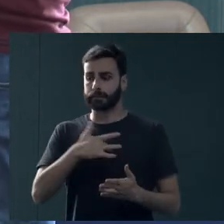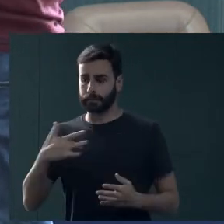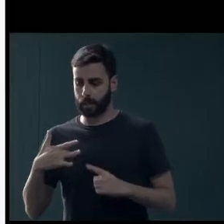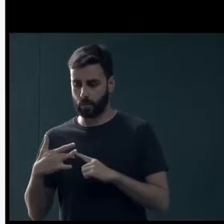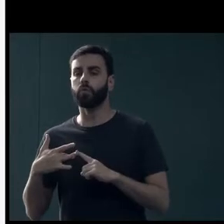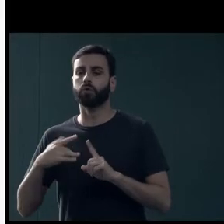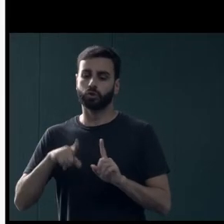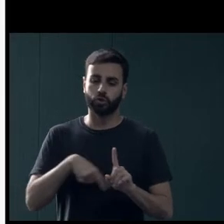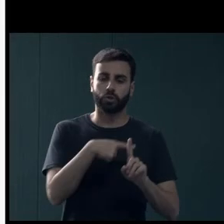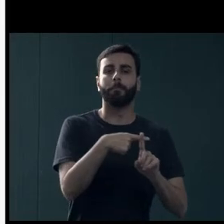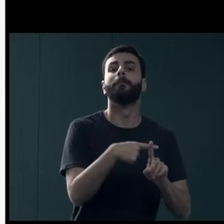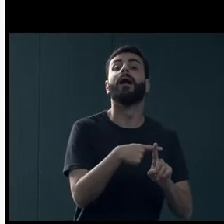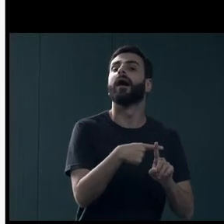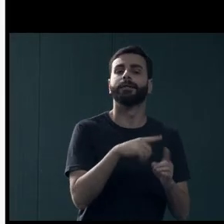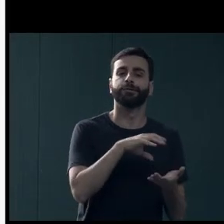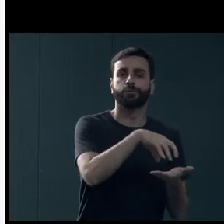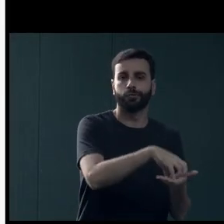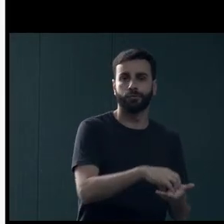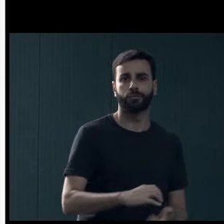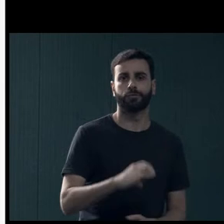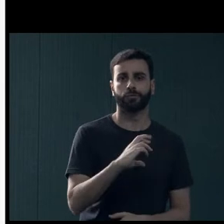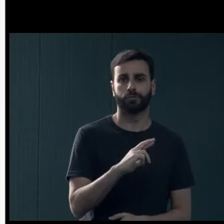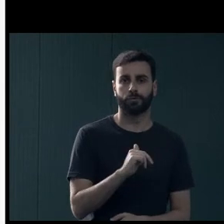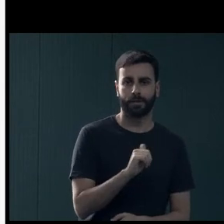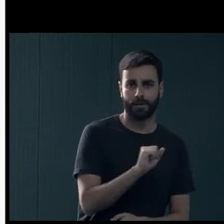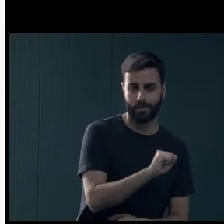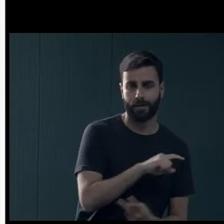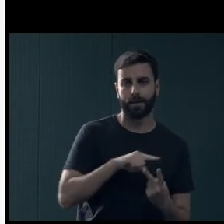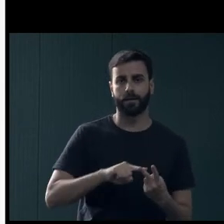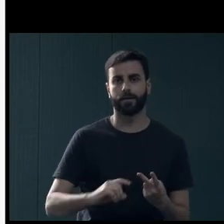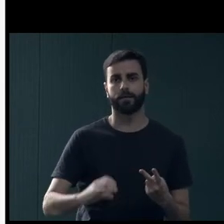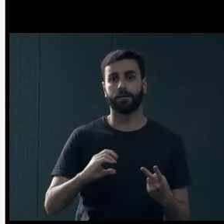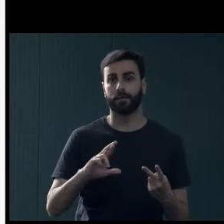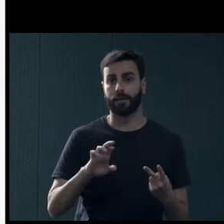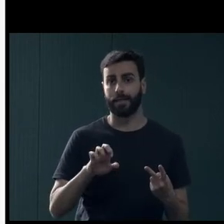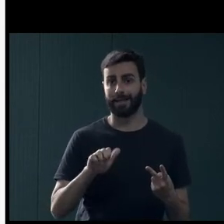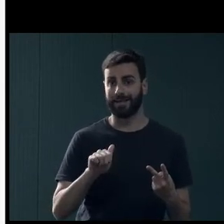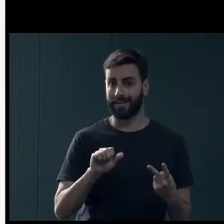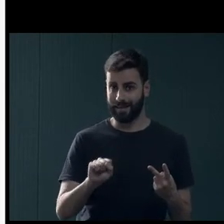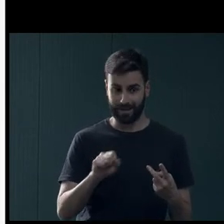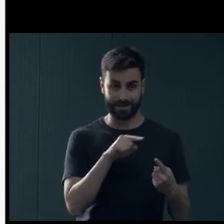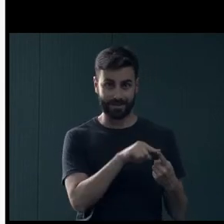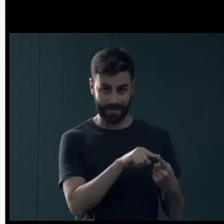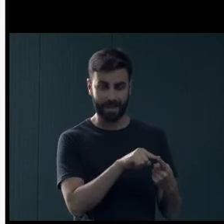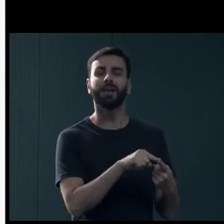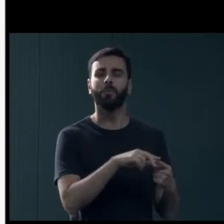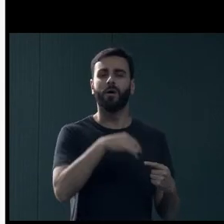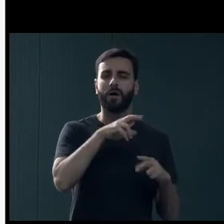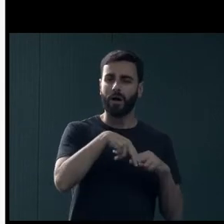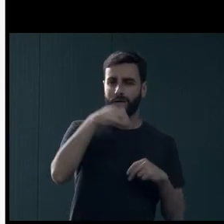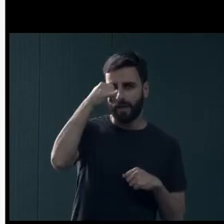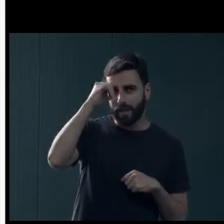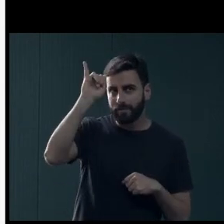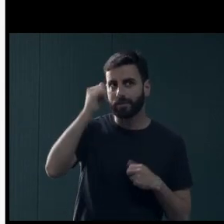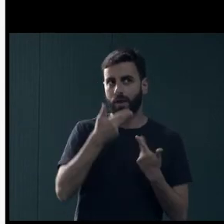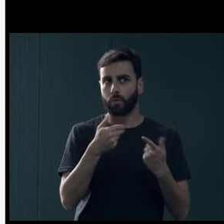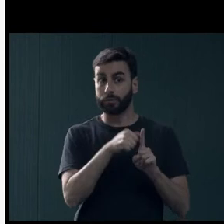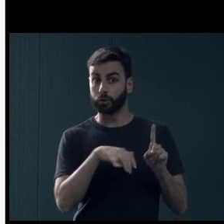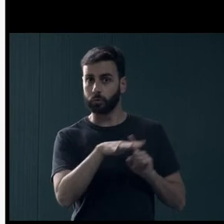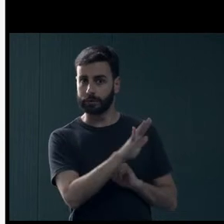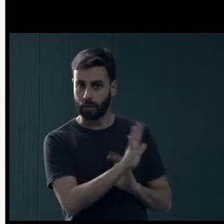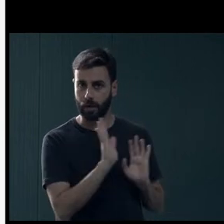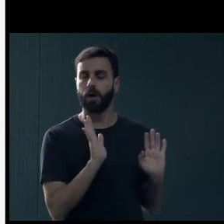apoio do CRAS e do CREAS. Então, o CRAS trabalha com a prevenção de algum risco social.